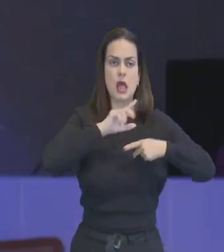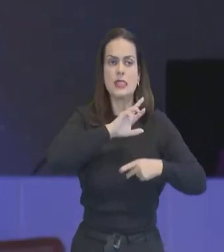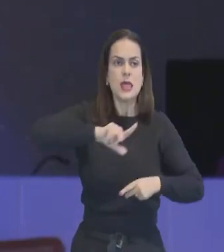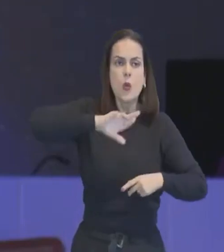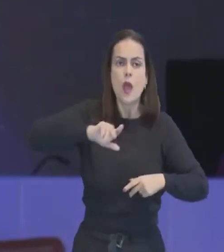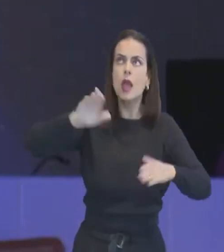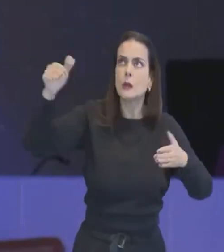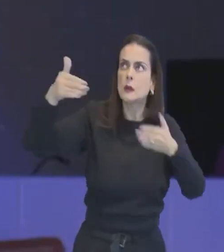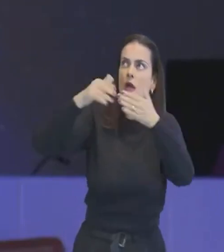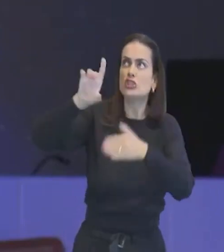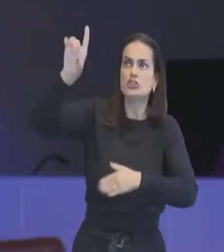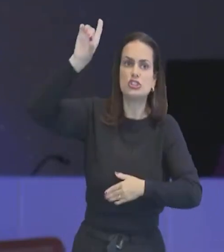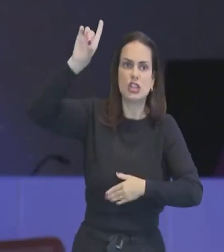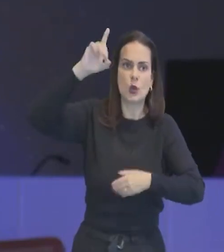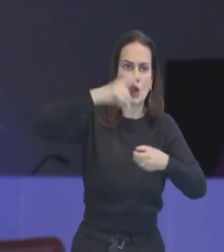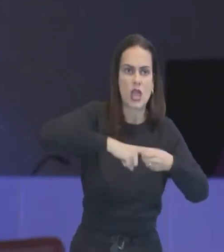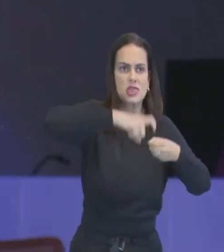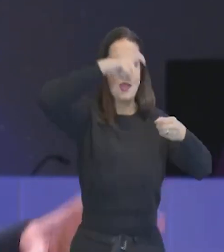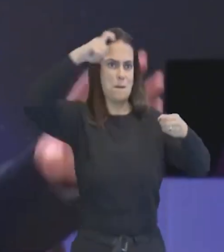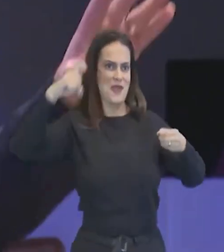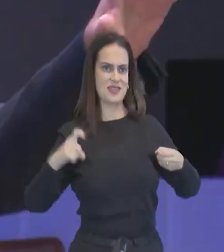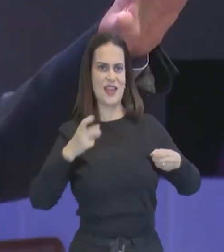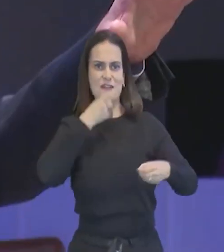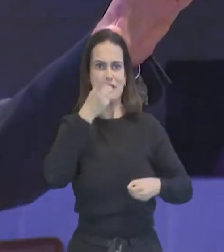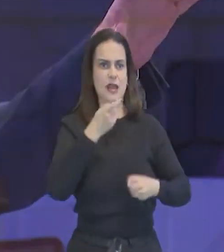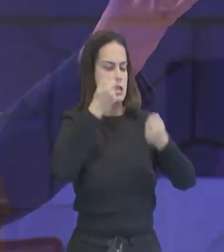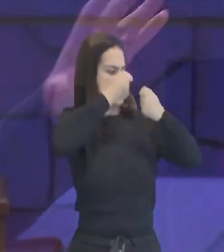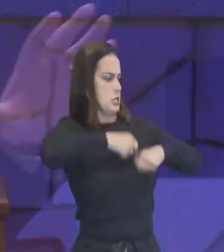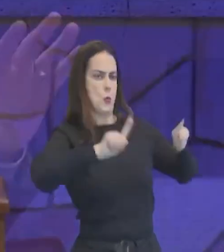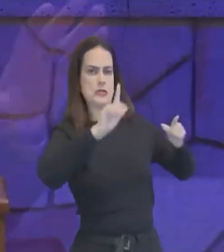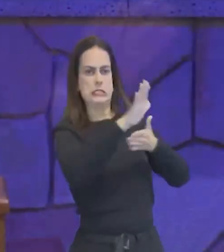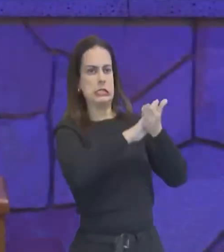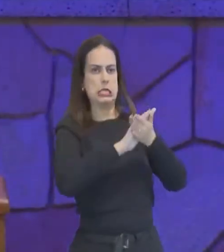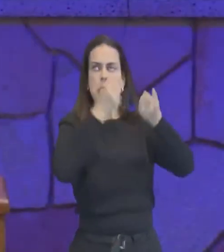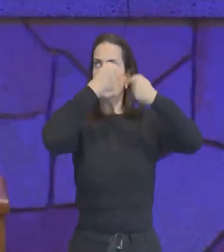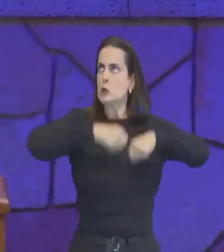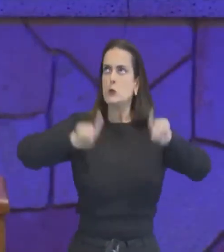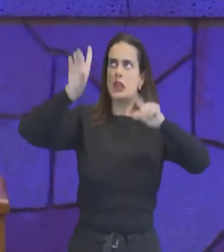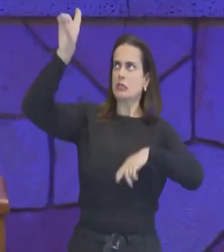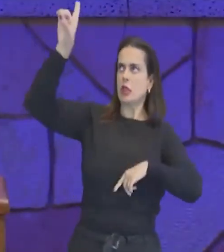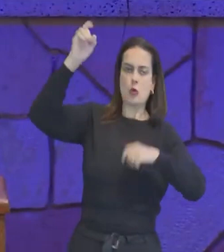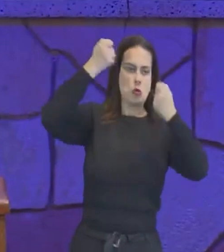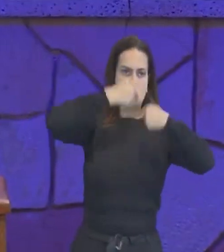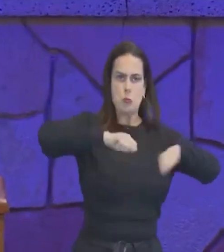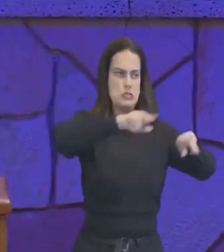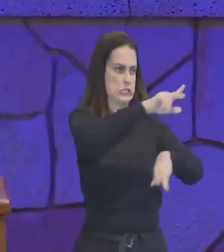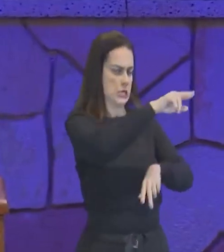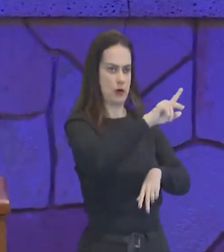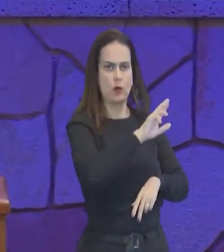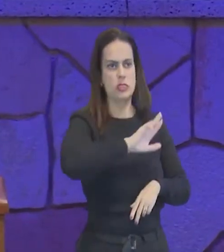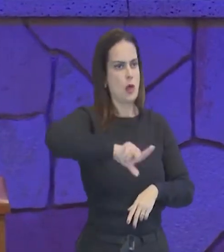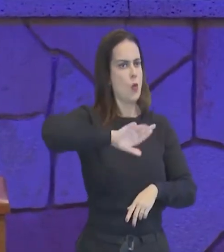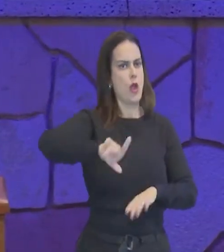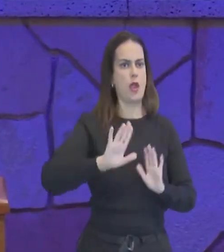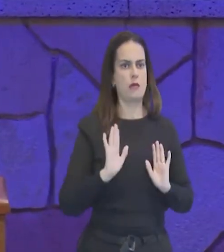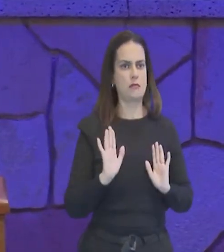criando uma independência, como se eu dissesse, não preciso de Deus, não preciso dos irmãos, não, não é isso,